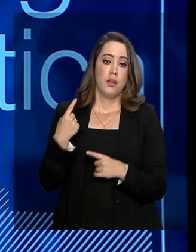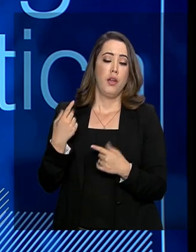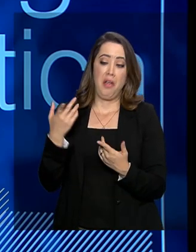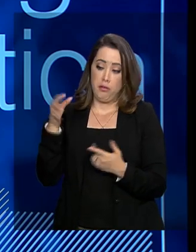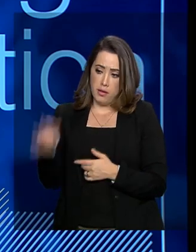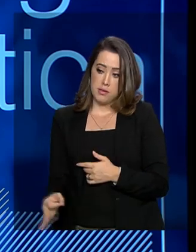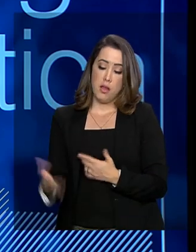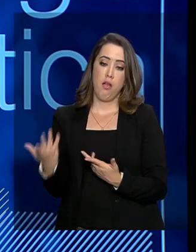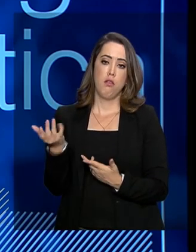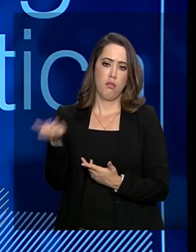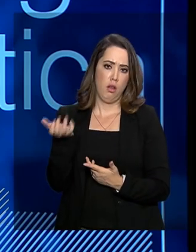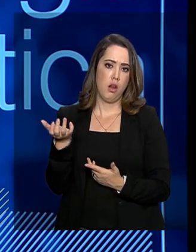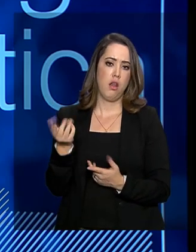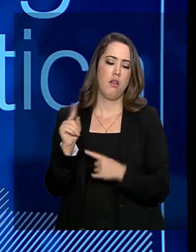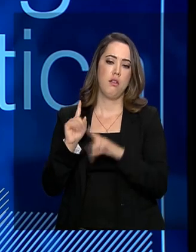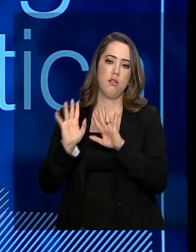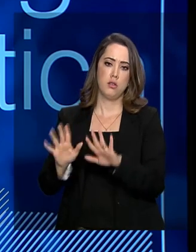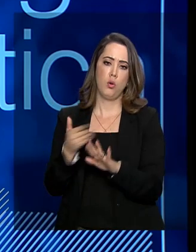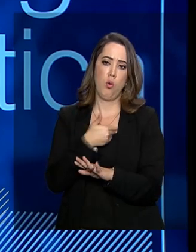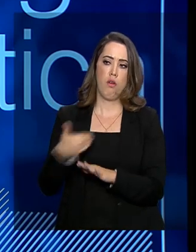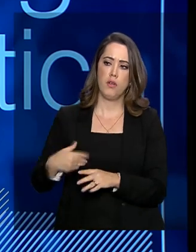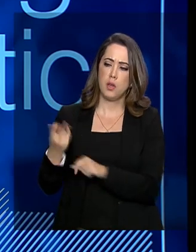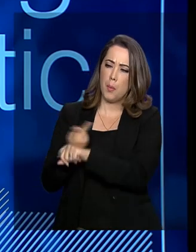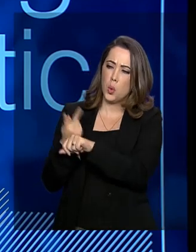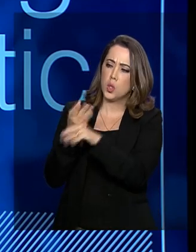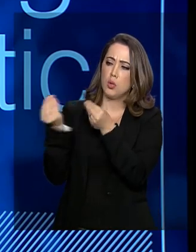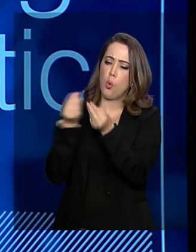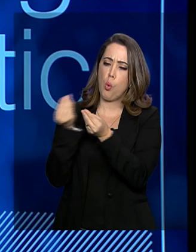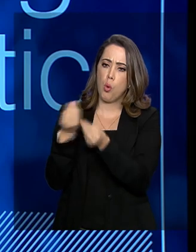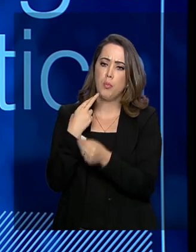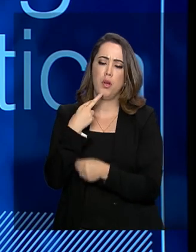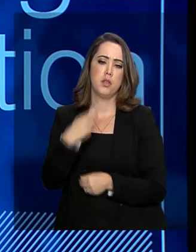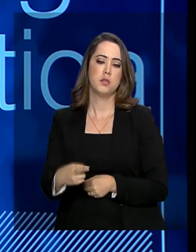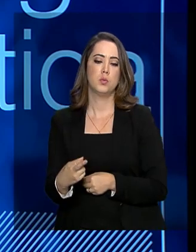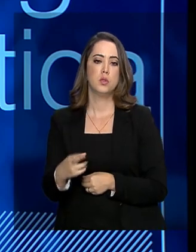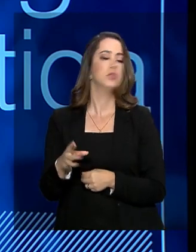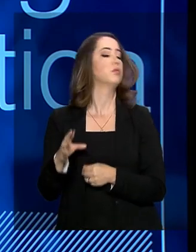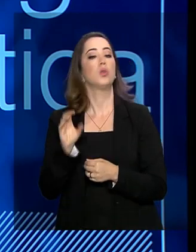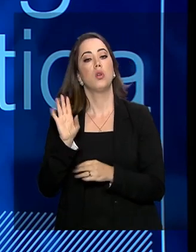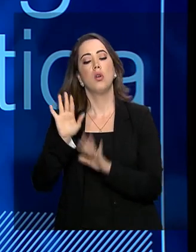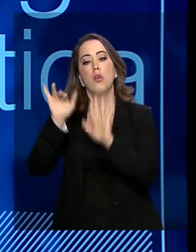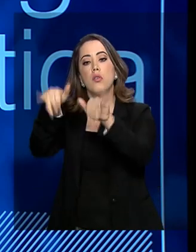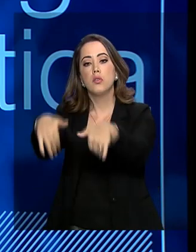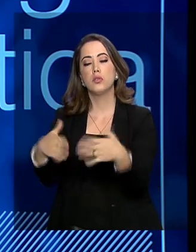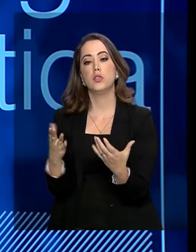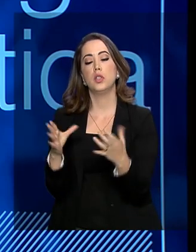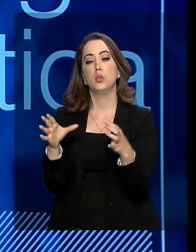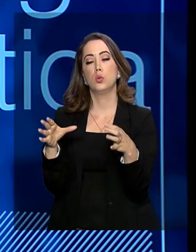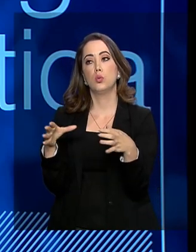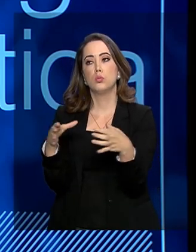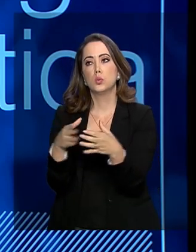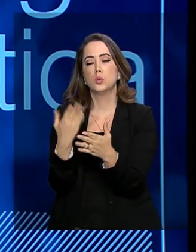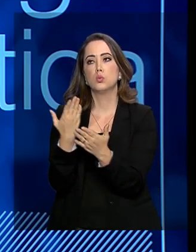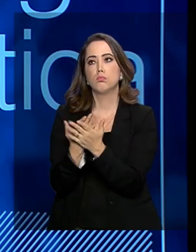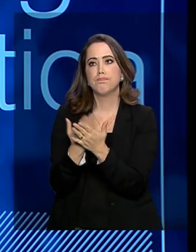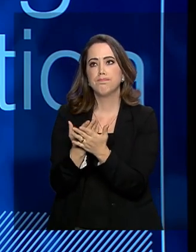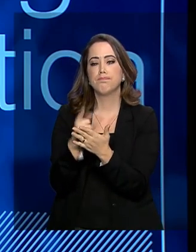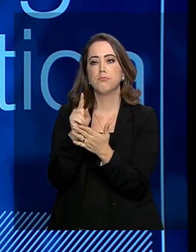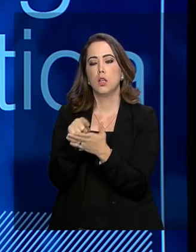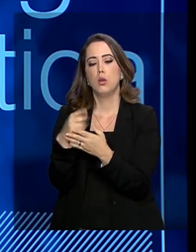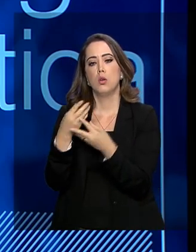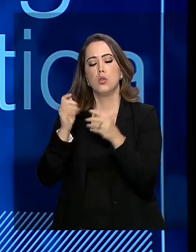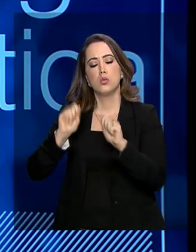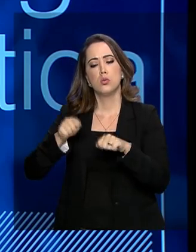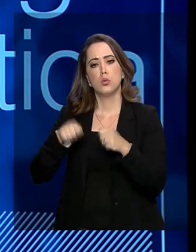buscado instrumentos, ferramentas para que nós consigamos, no final dessa linha, ter bilhetes mais baratos,